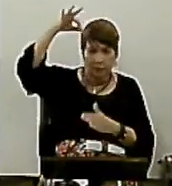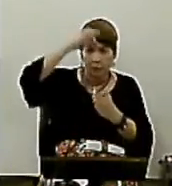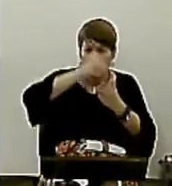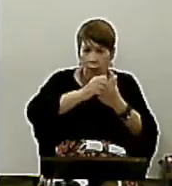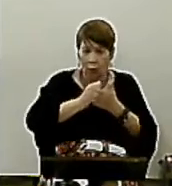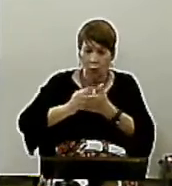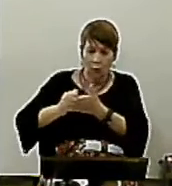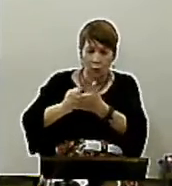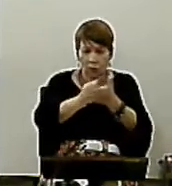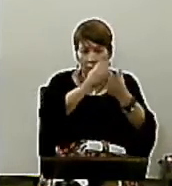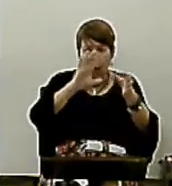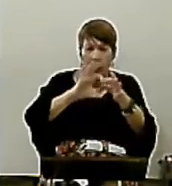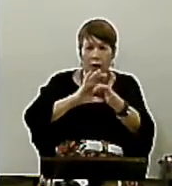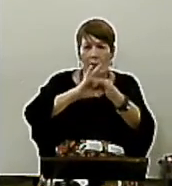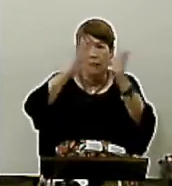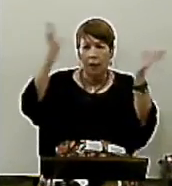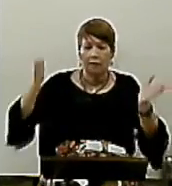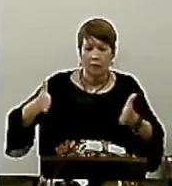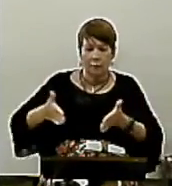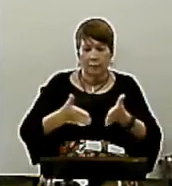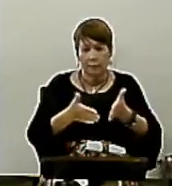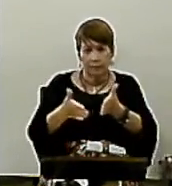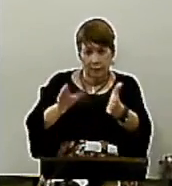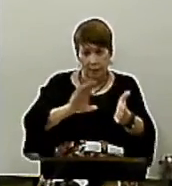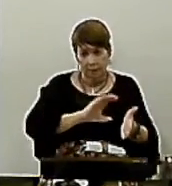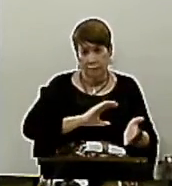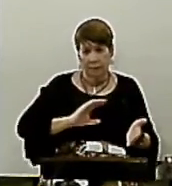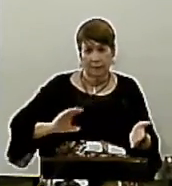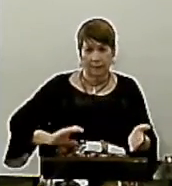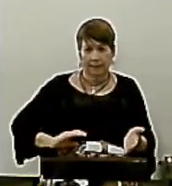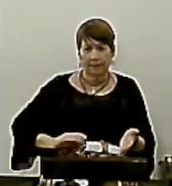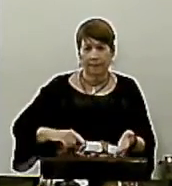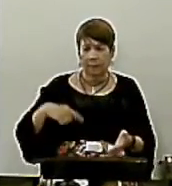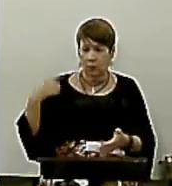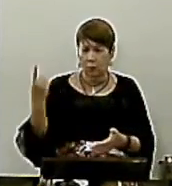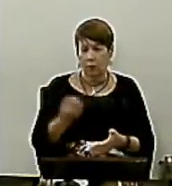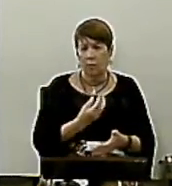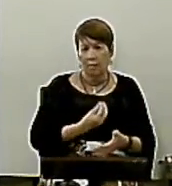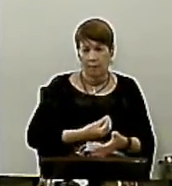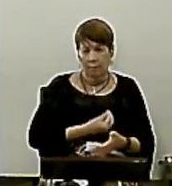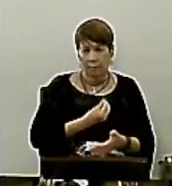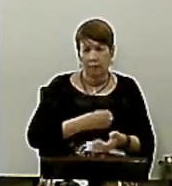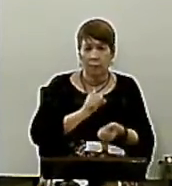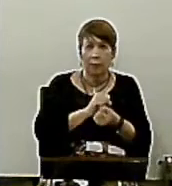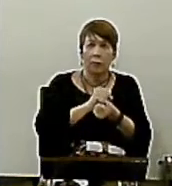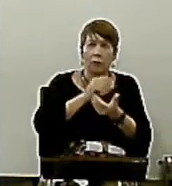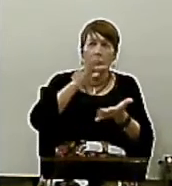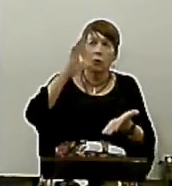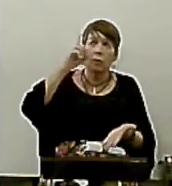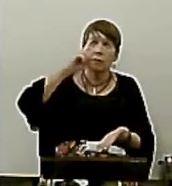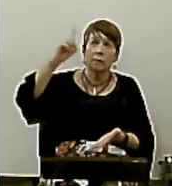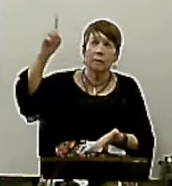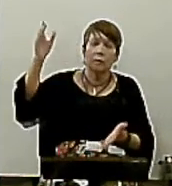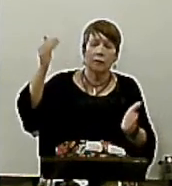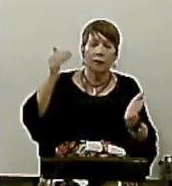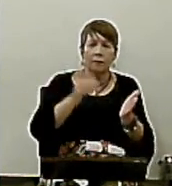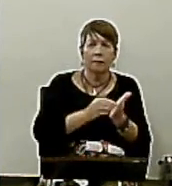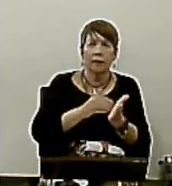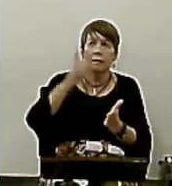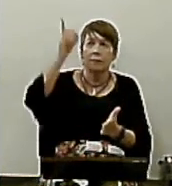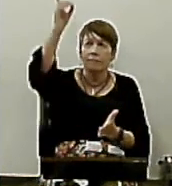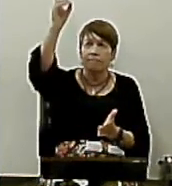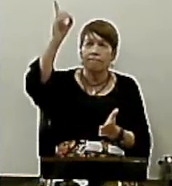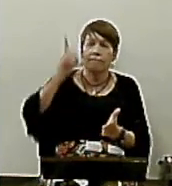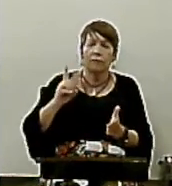Livremente Na caminhada Cristã E assim Vivamos Para a glória De Deus Até que Cristo Volte E